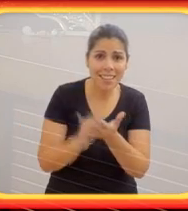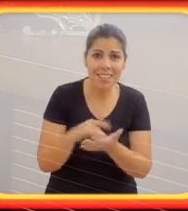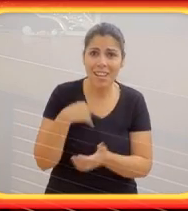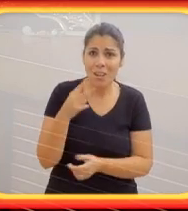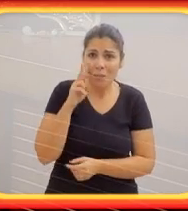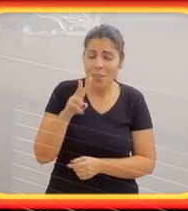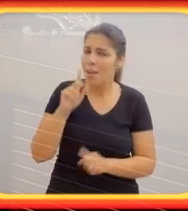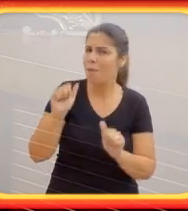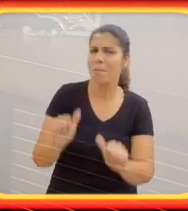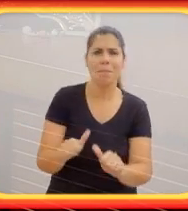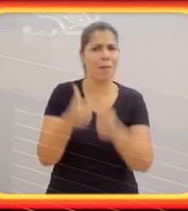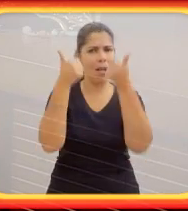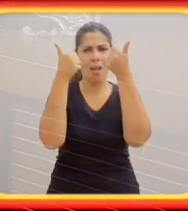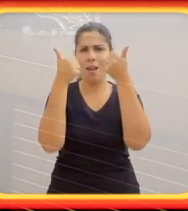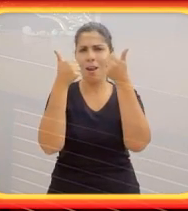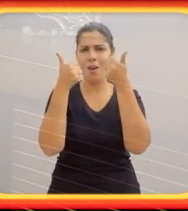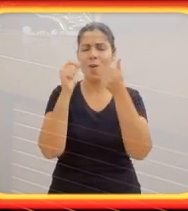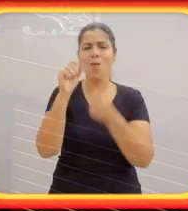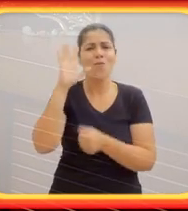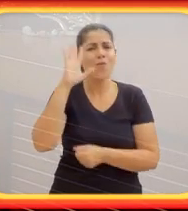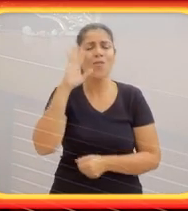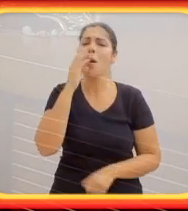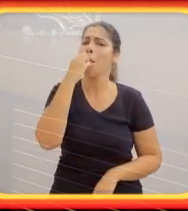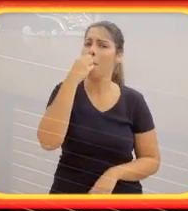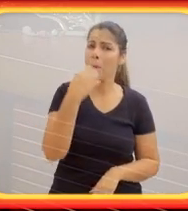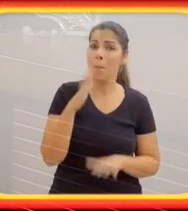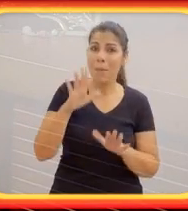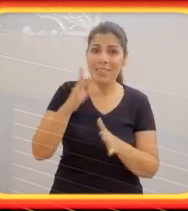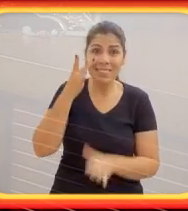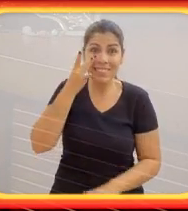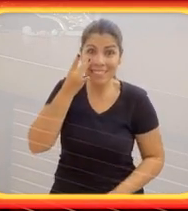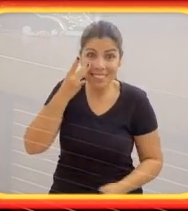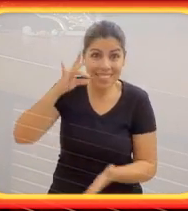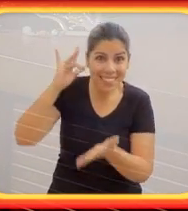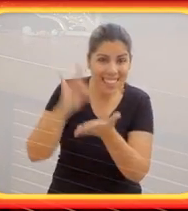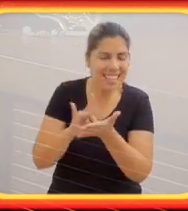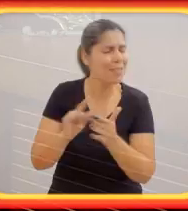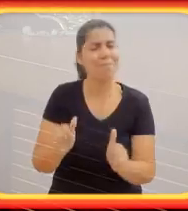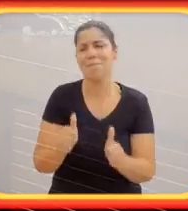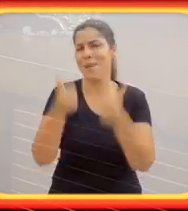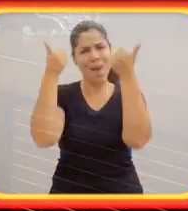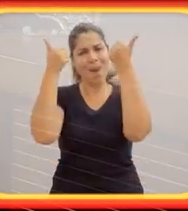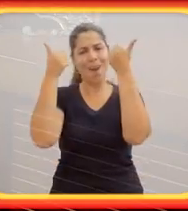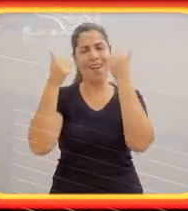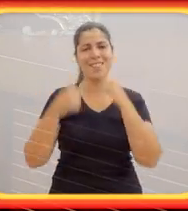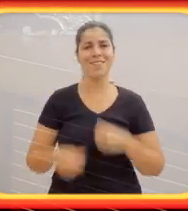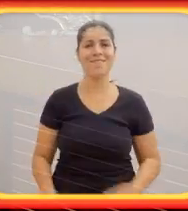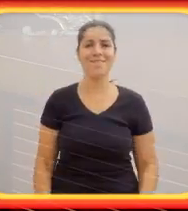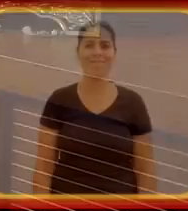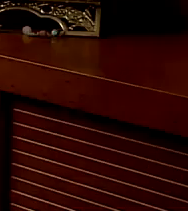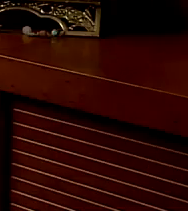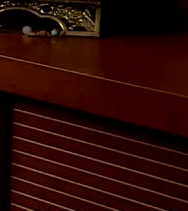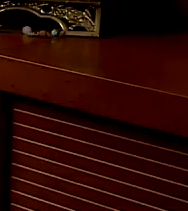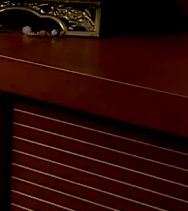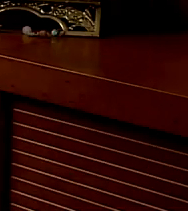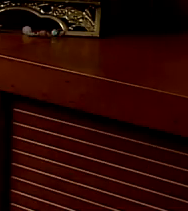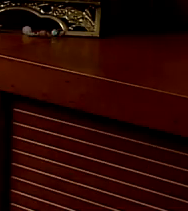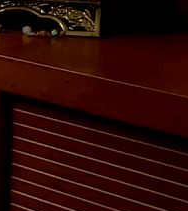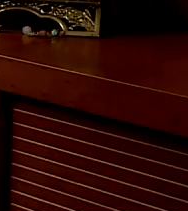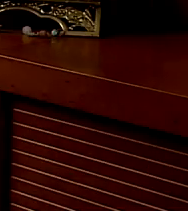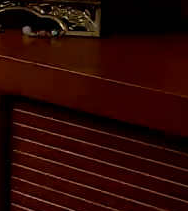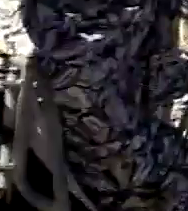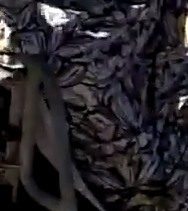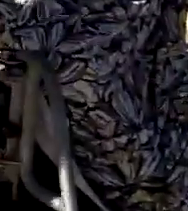que a gente sonha muito. Mas quando se torna realidade, a gente vê que é muito melhor. O sonho era bom, mas a